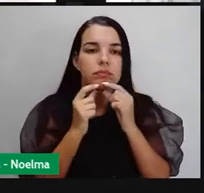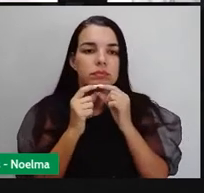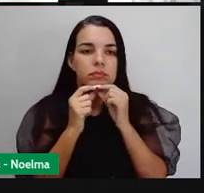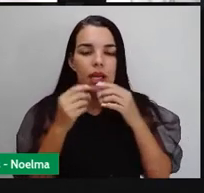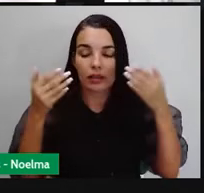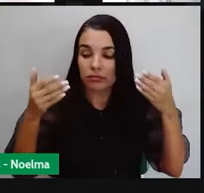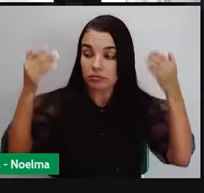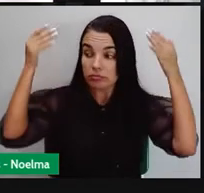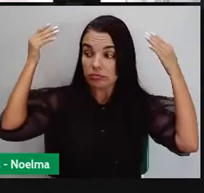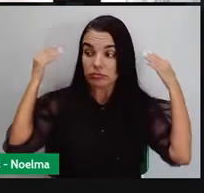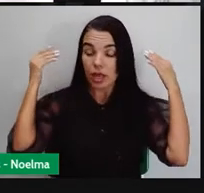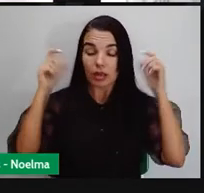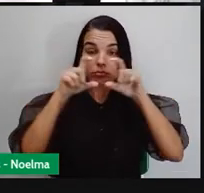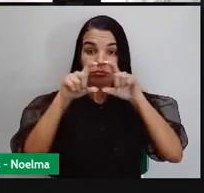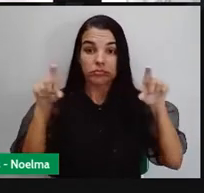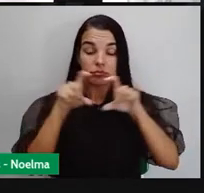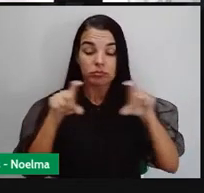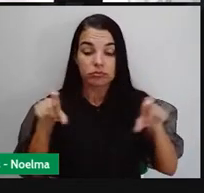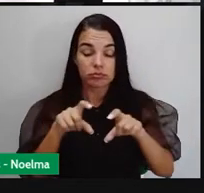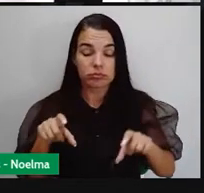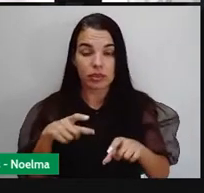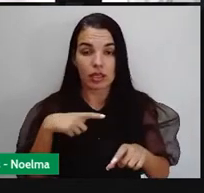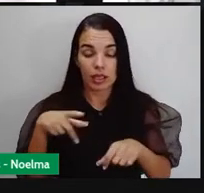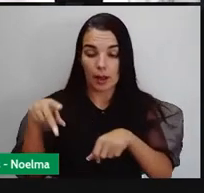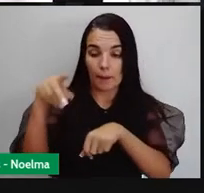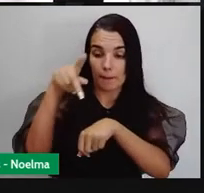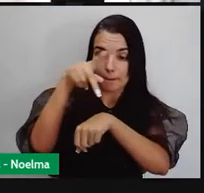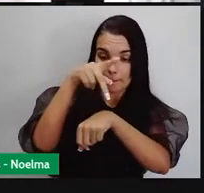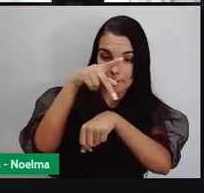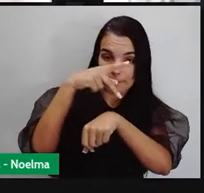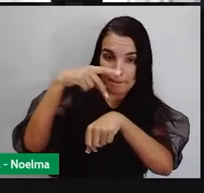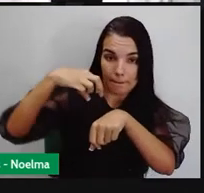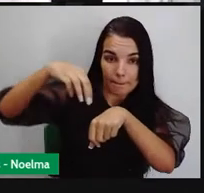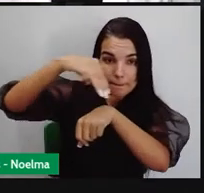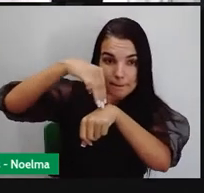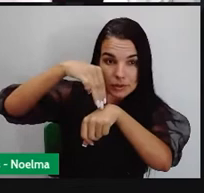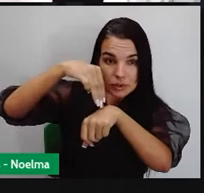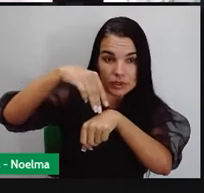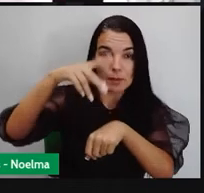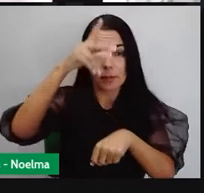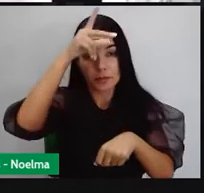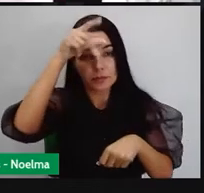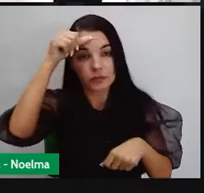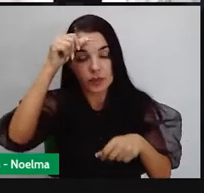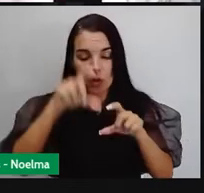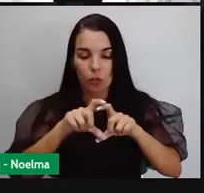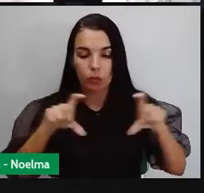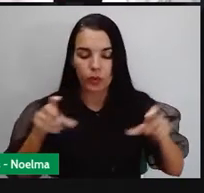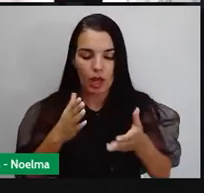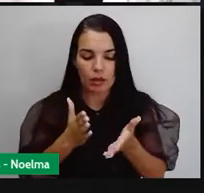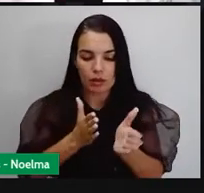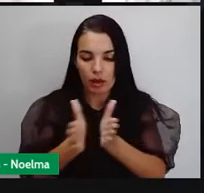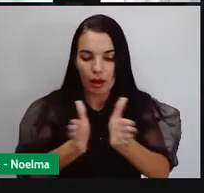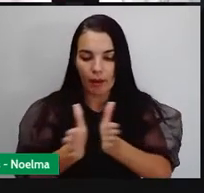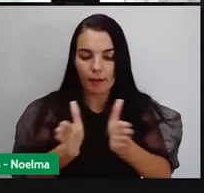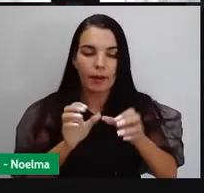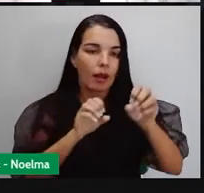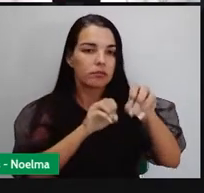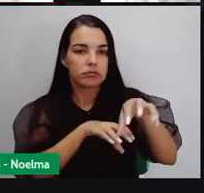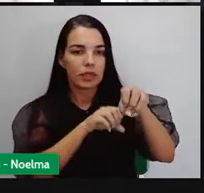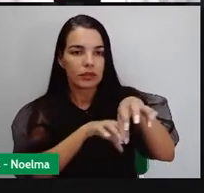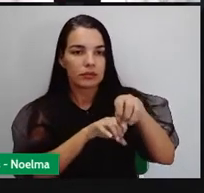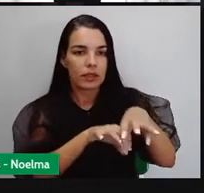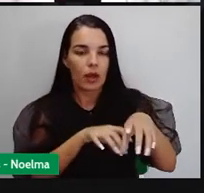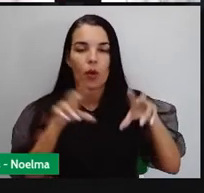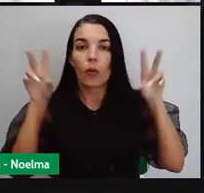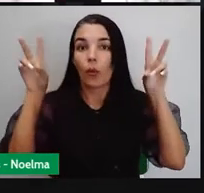Atrás de mim tem alguns logotipos da Prefeitura de Feira, escrito a frase Caminhos da Educação. O